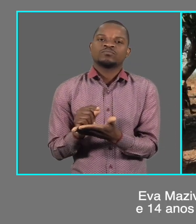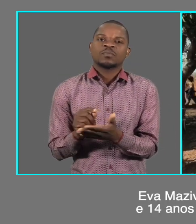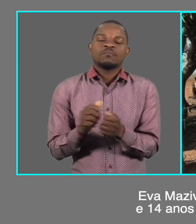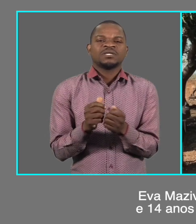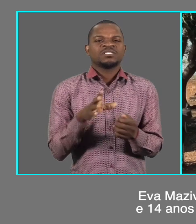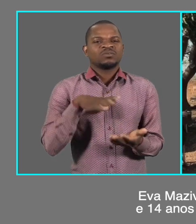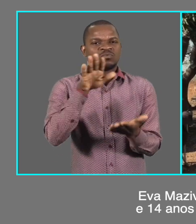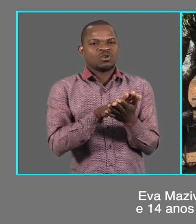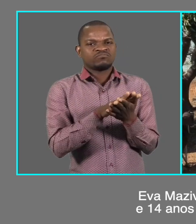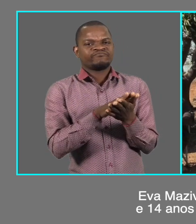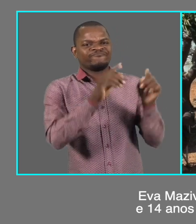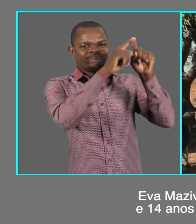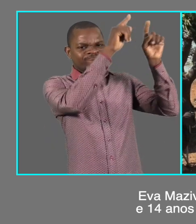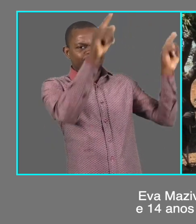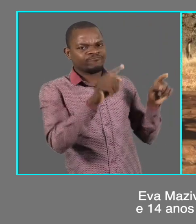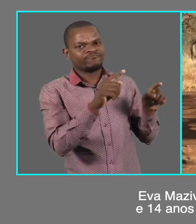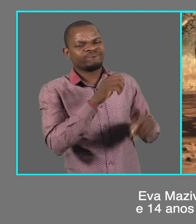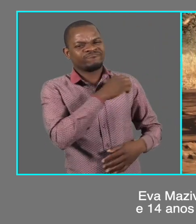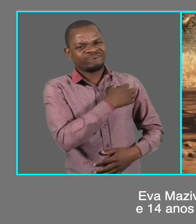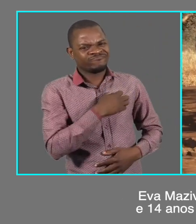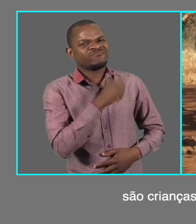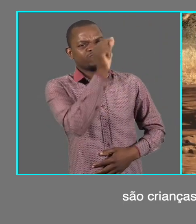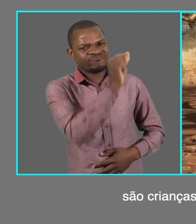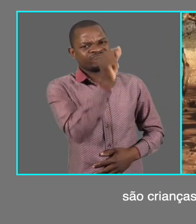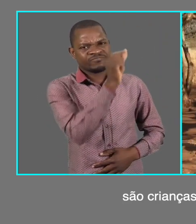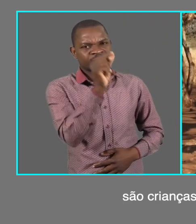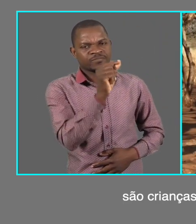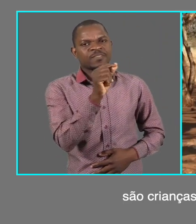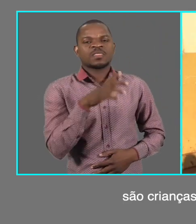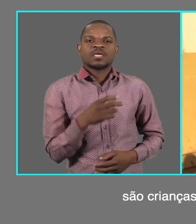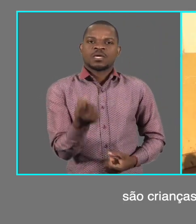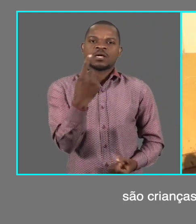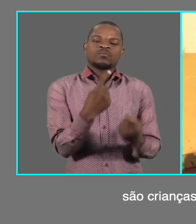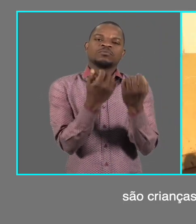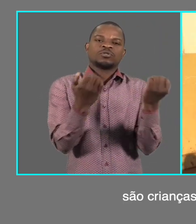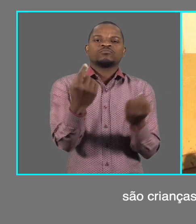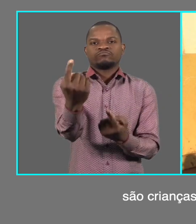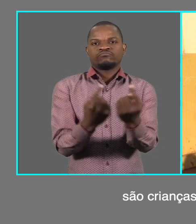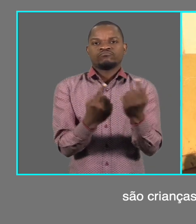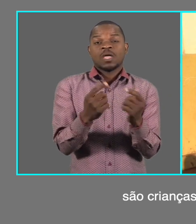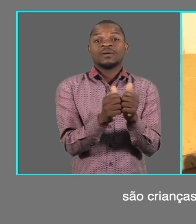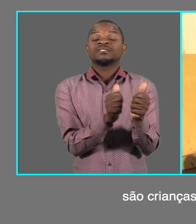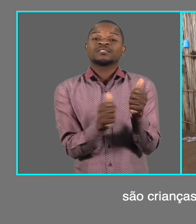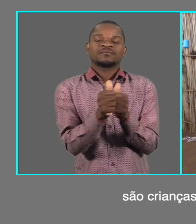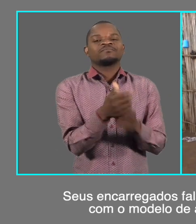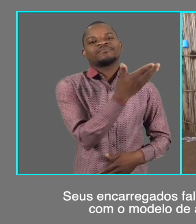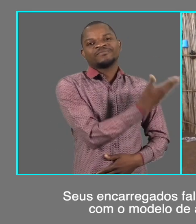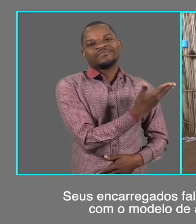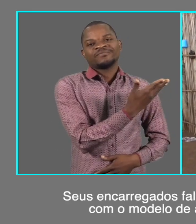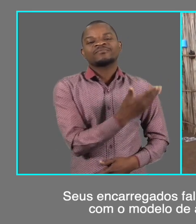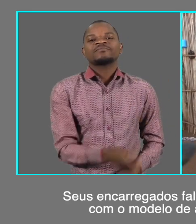11 e 14 anos de idade, respectivamente, são crianças com deficiência psicosocial.